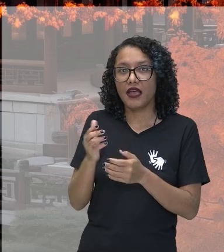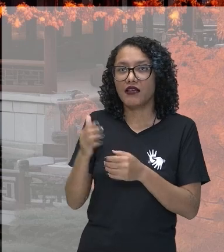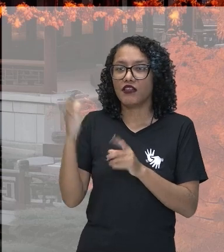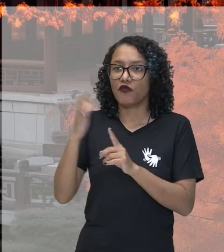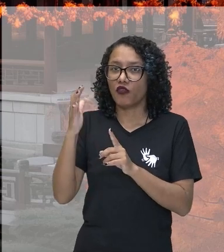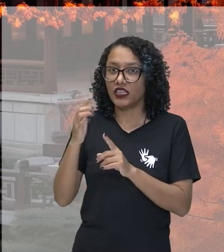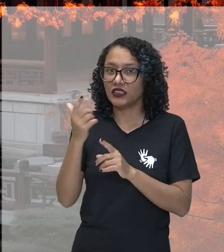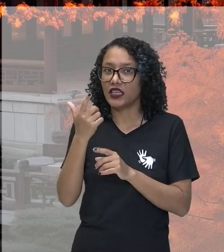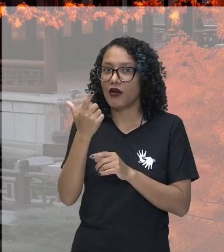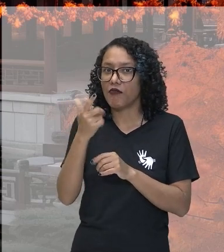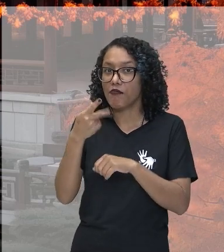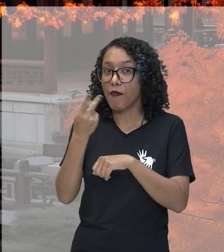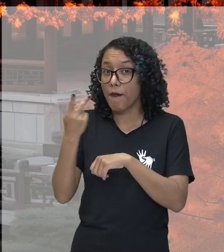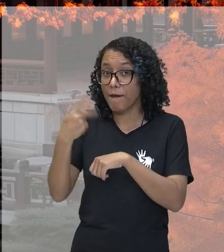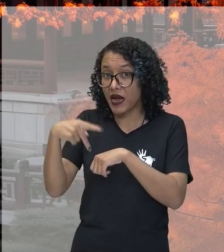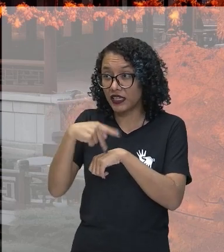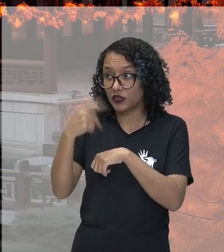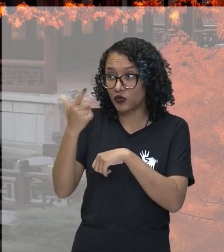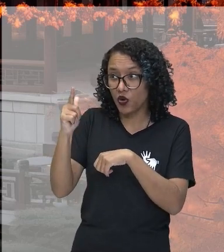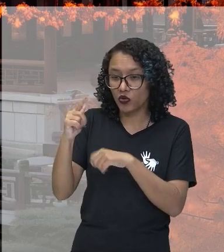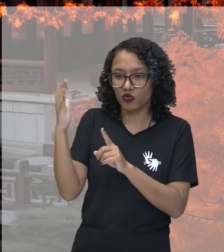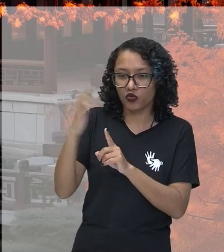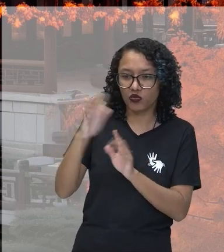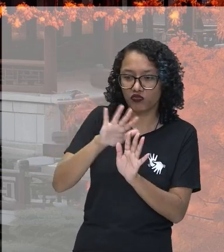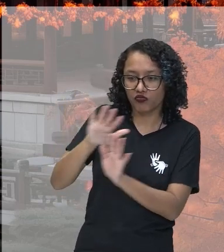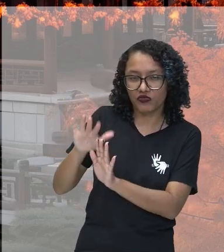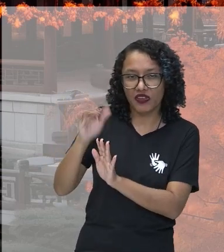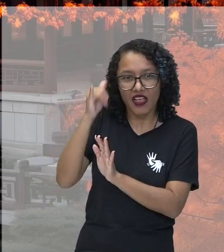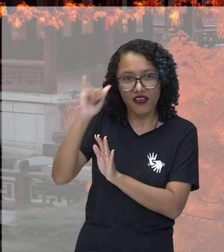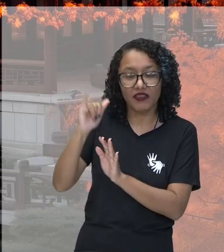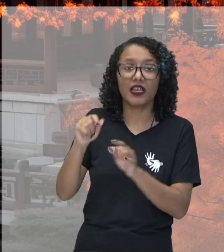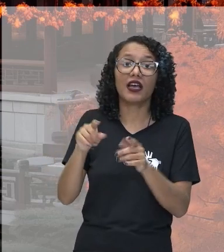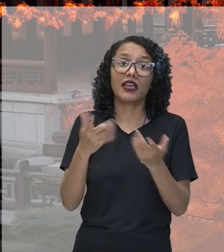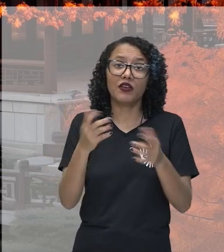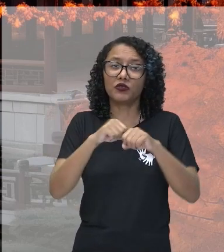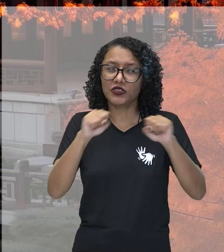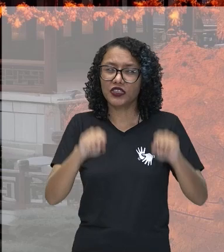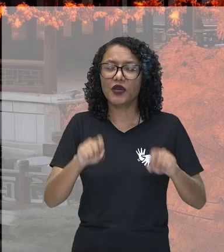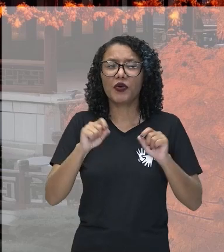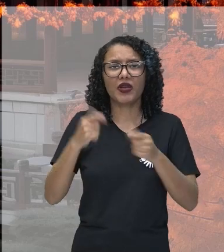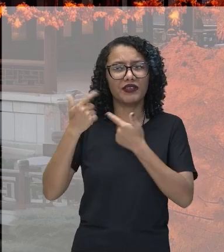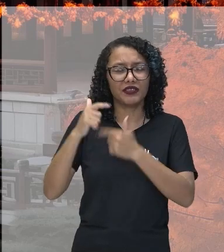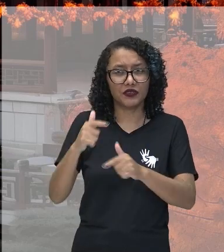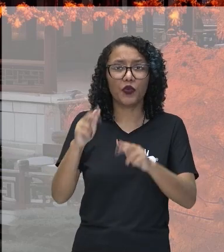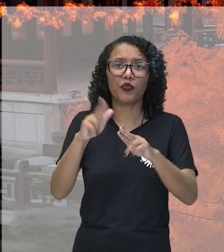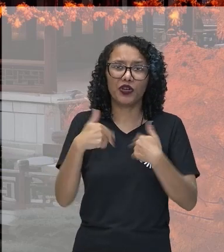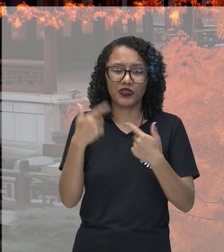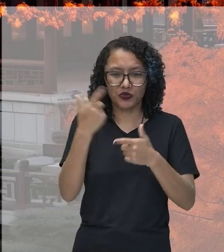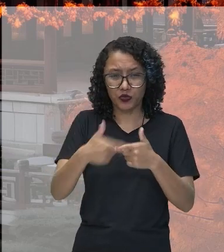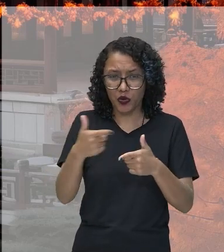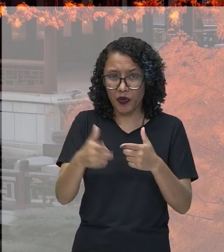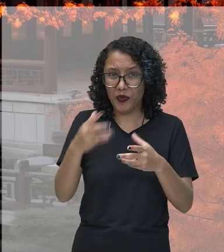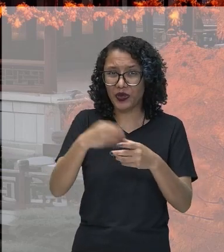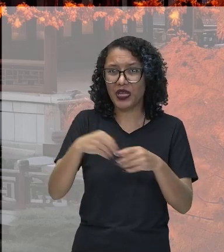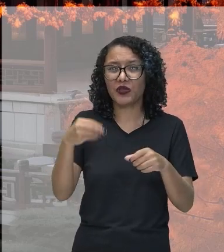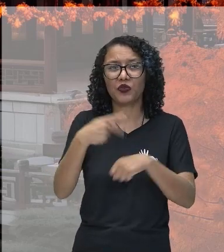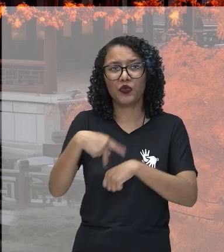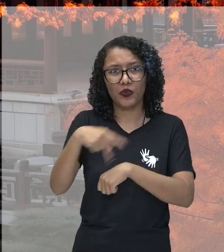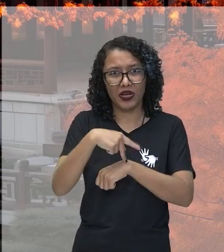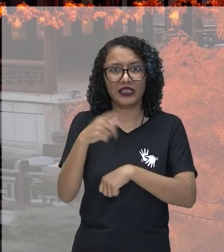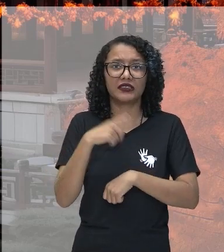Porém, esse sistema, ele vai ser bastante tradicional. Que vai ocasionar problemas internos. E,